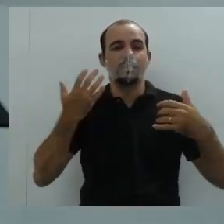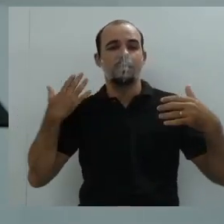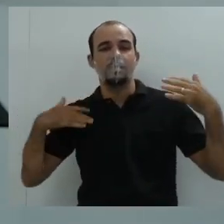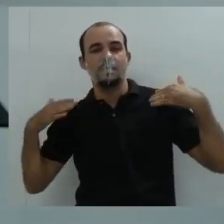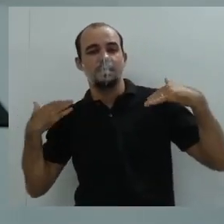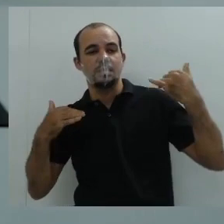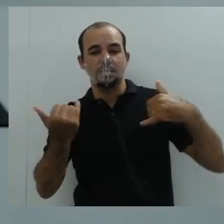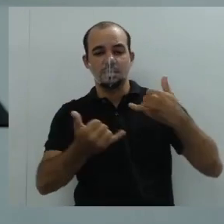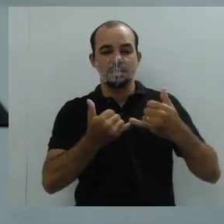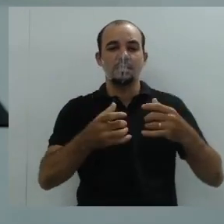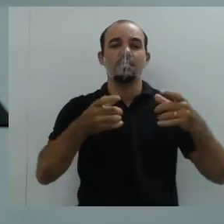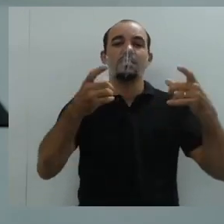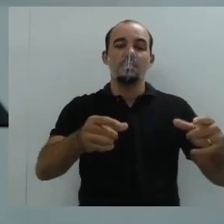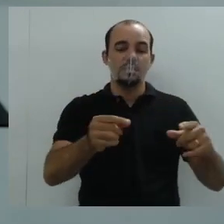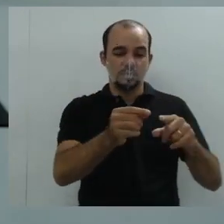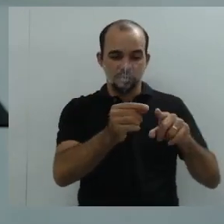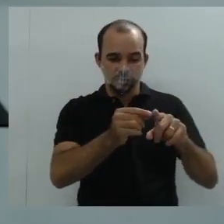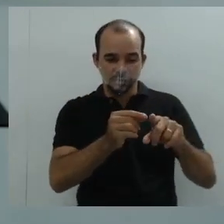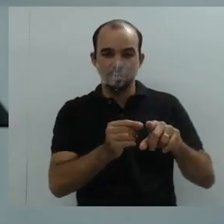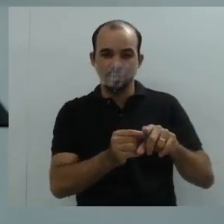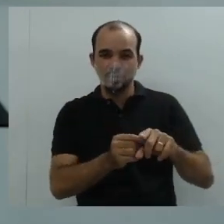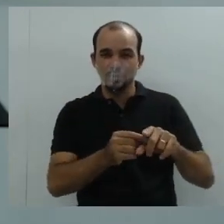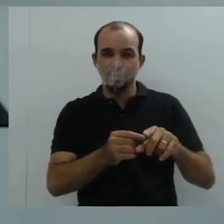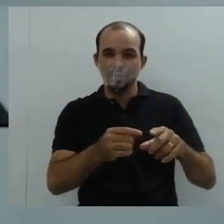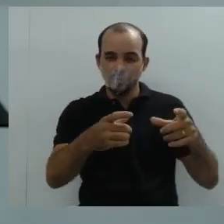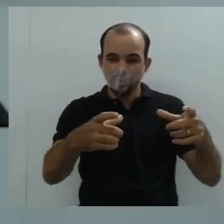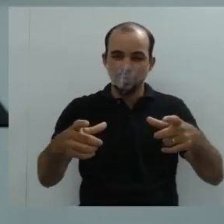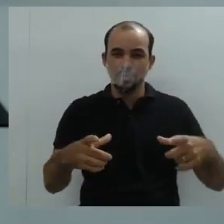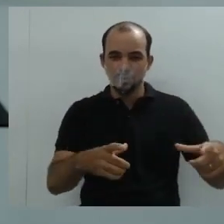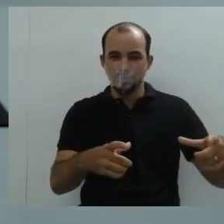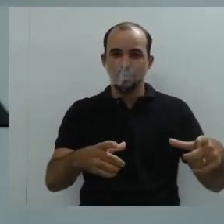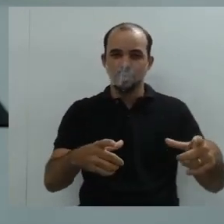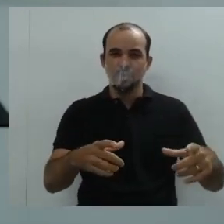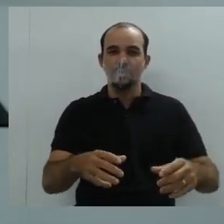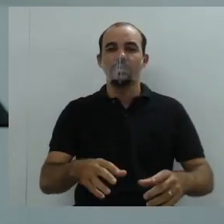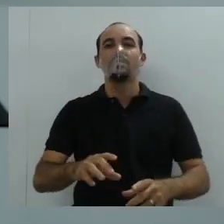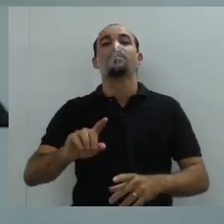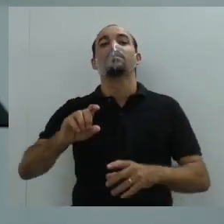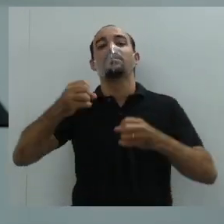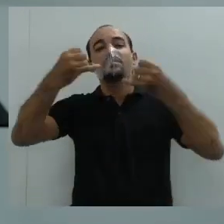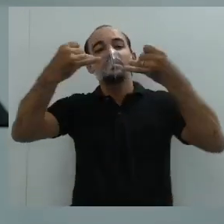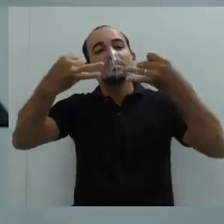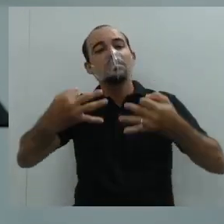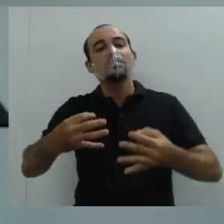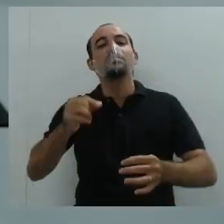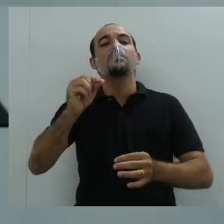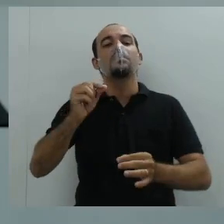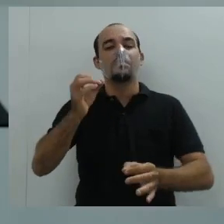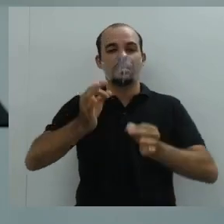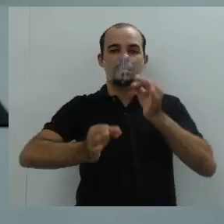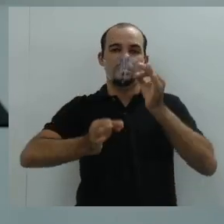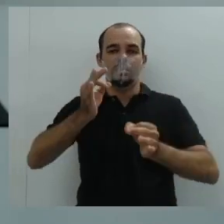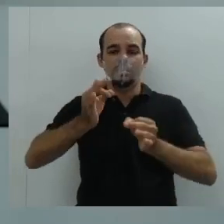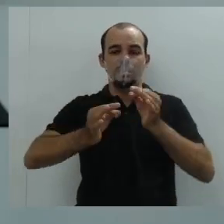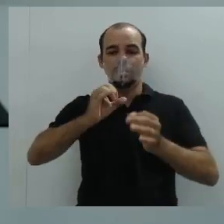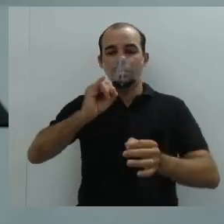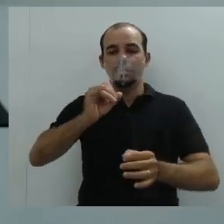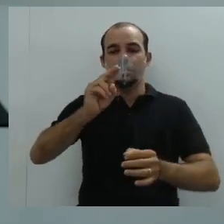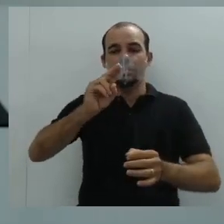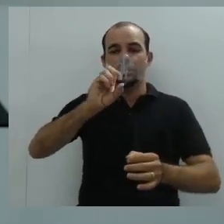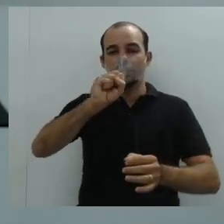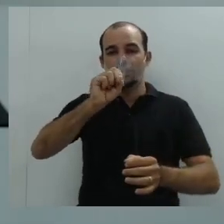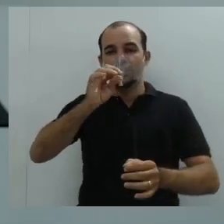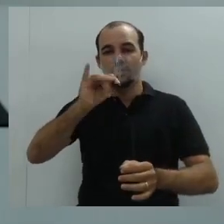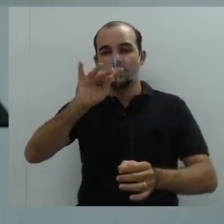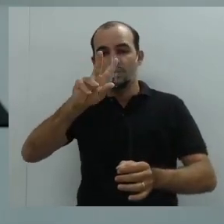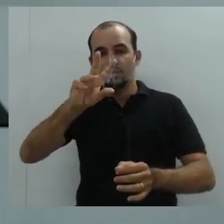a gente pede justificativa, né? Vocês que são alunos sabem bem disso. Em sala de aula a gente está sempre pedindo. Não apenas